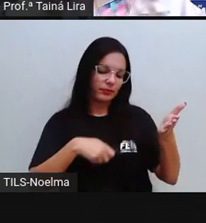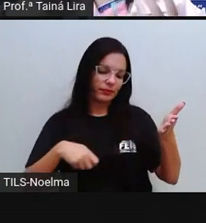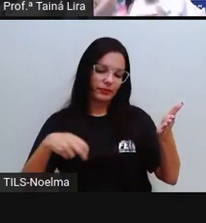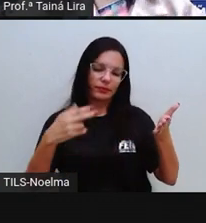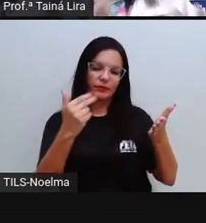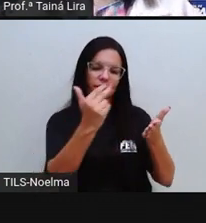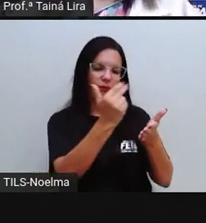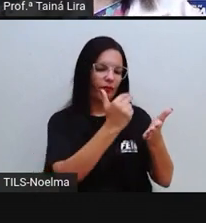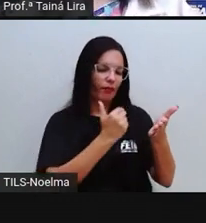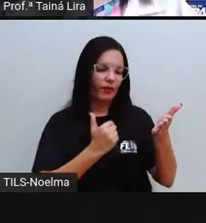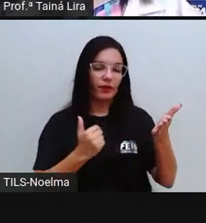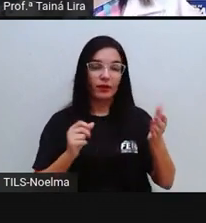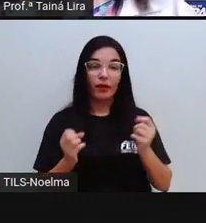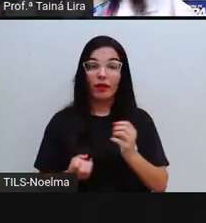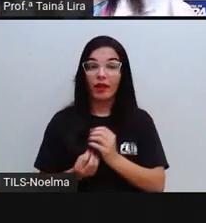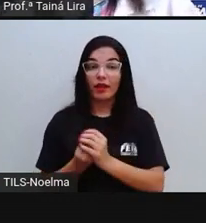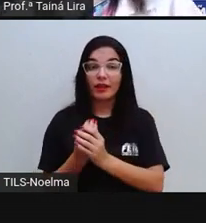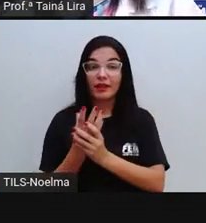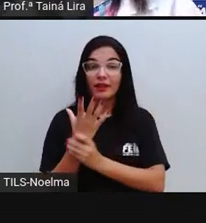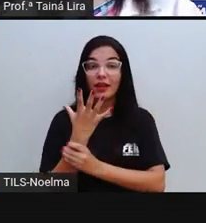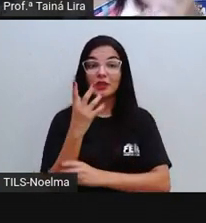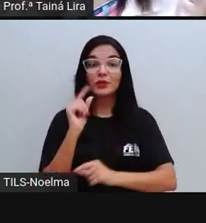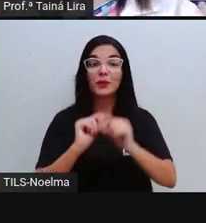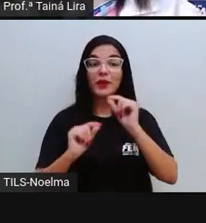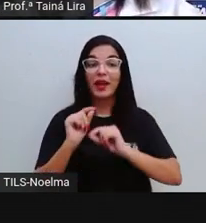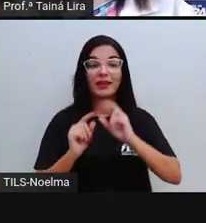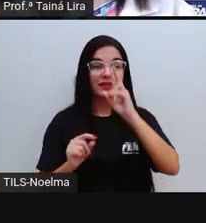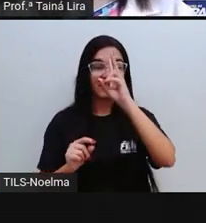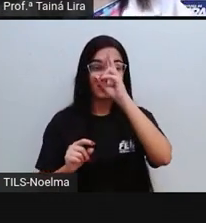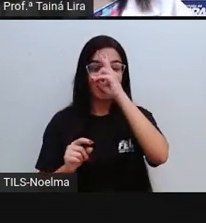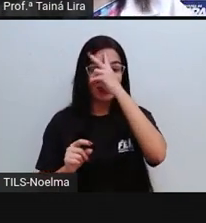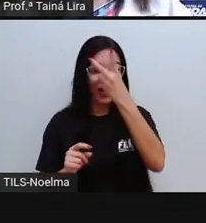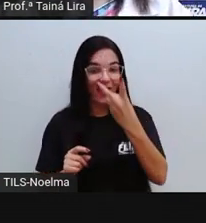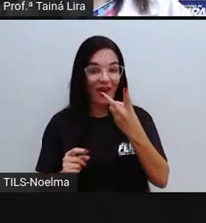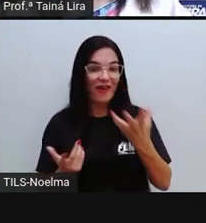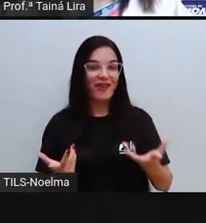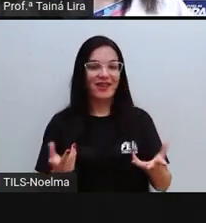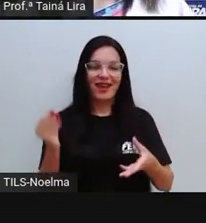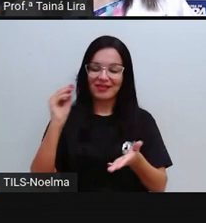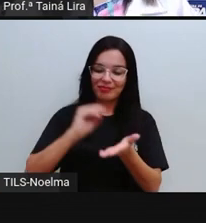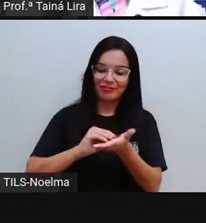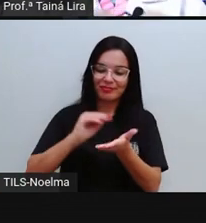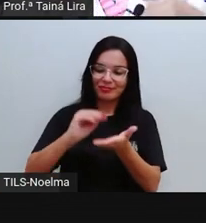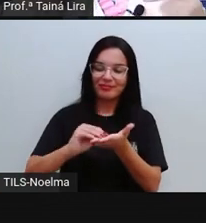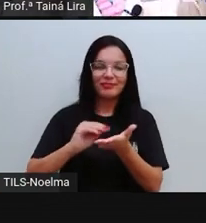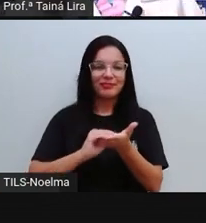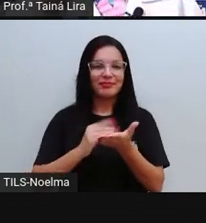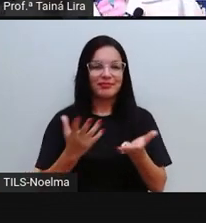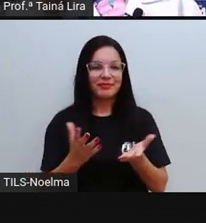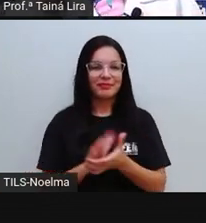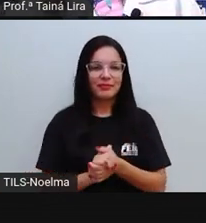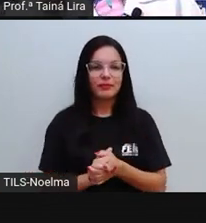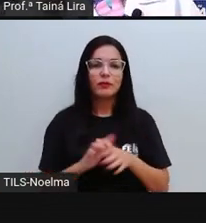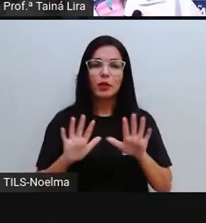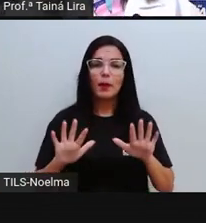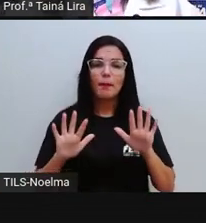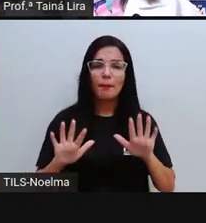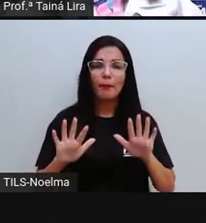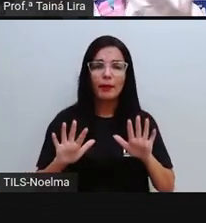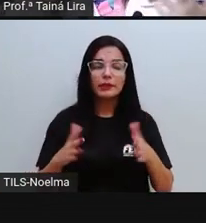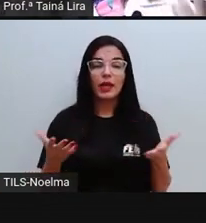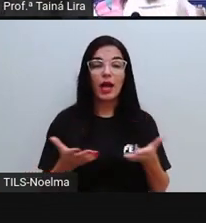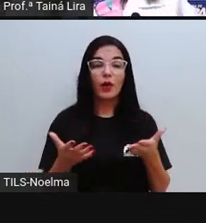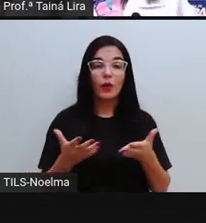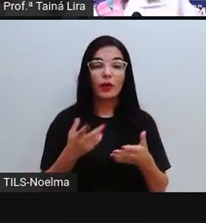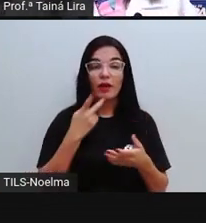em cima desses desenhos que ele faz. É uma música bem interessante, né? Bom, mas vamos falar um pouquinho agora